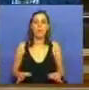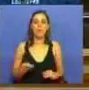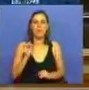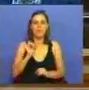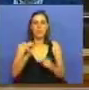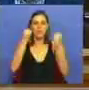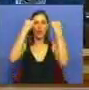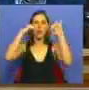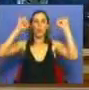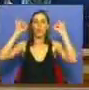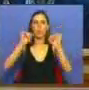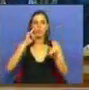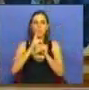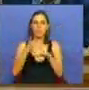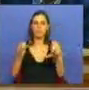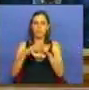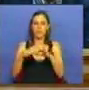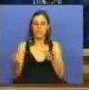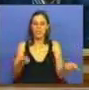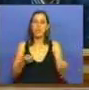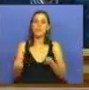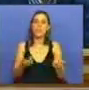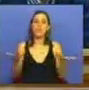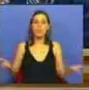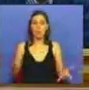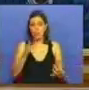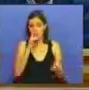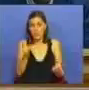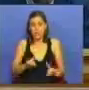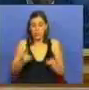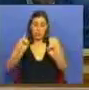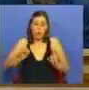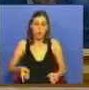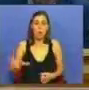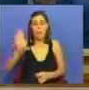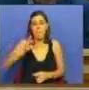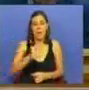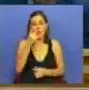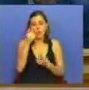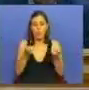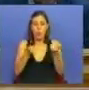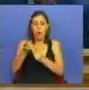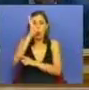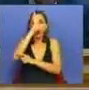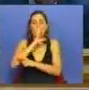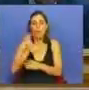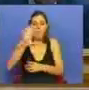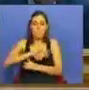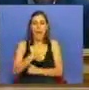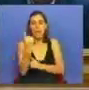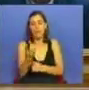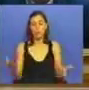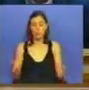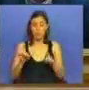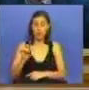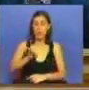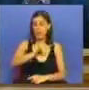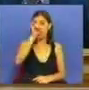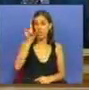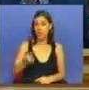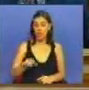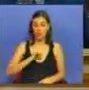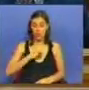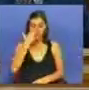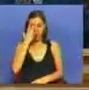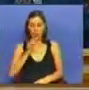sua autonomia, no que respeita à gestão. Porque senão passaremos a ter mais um órgão governamentalizado. E esta questão, do